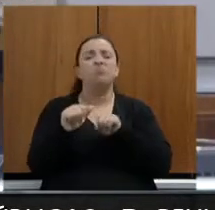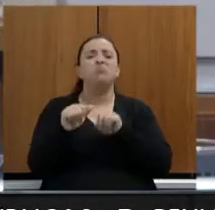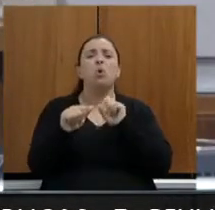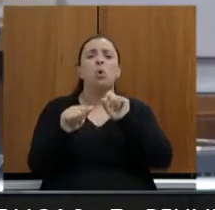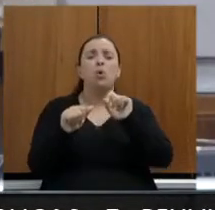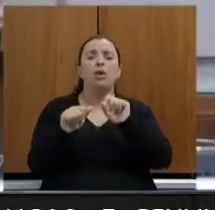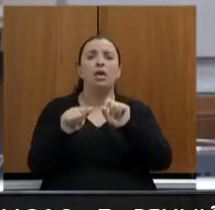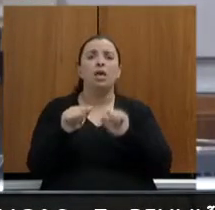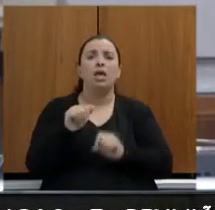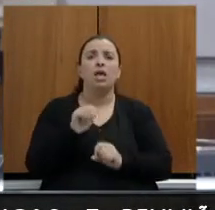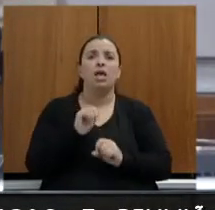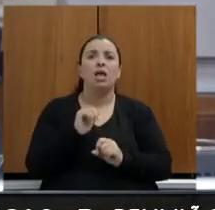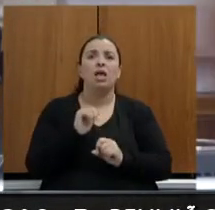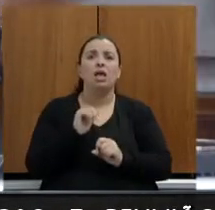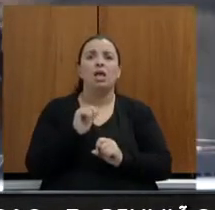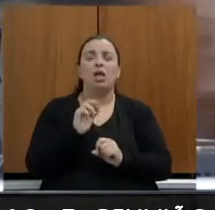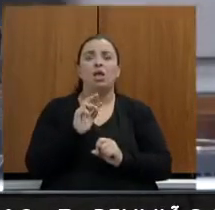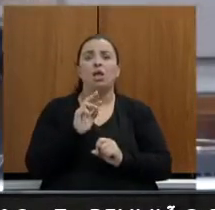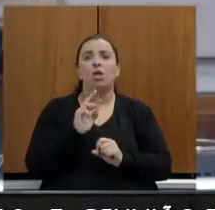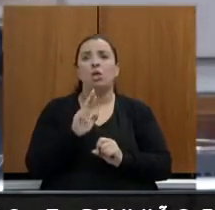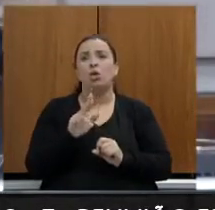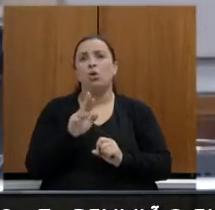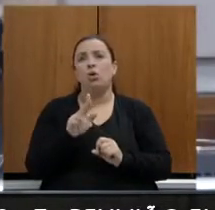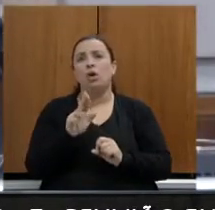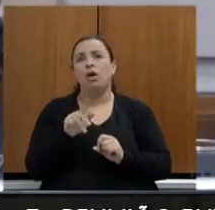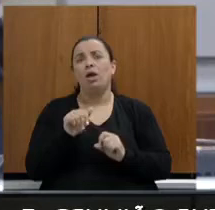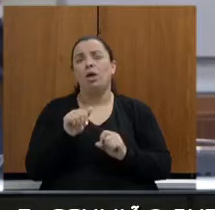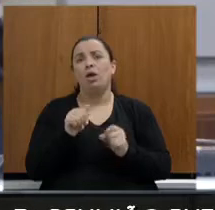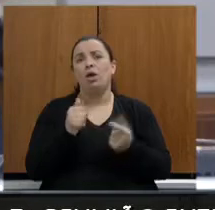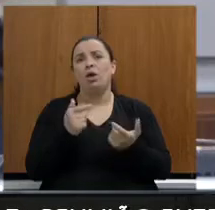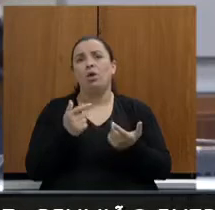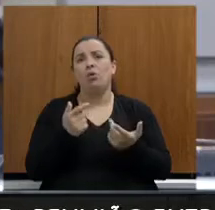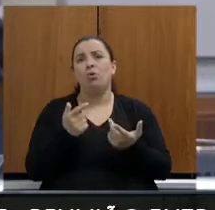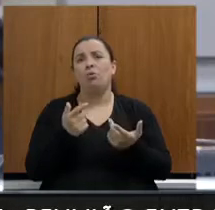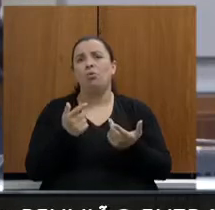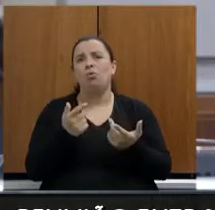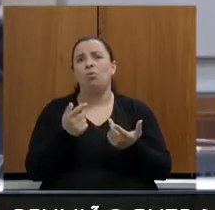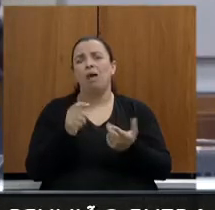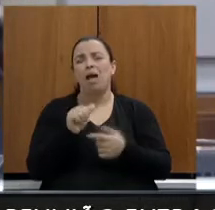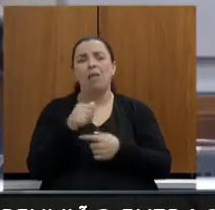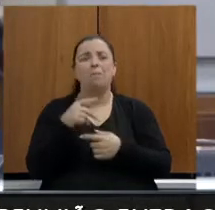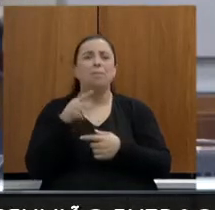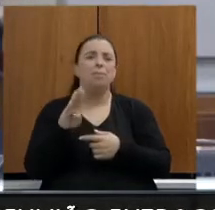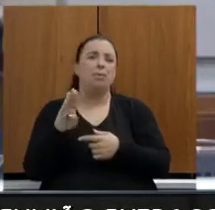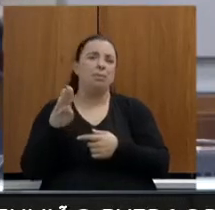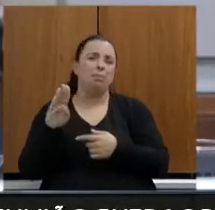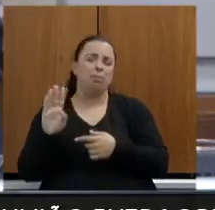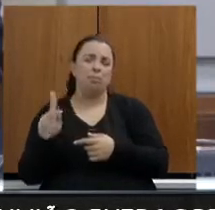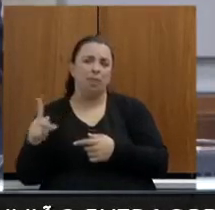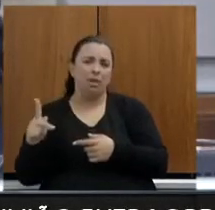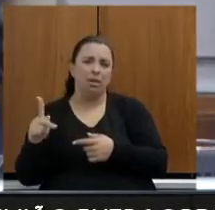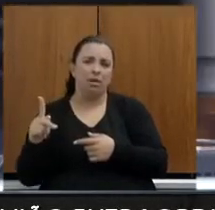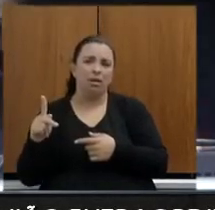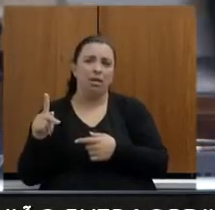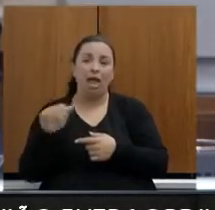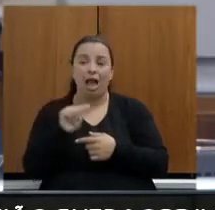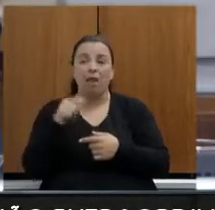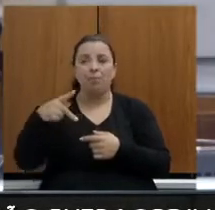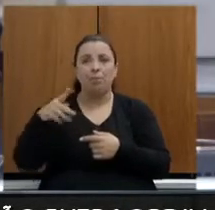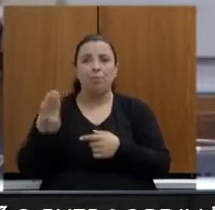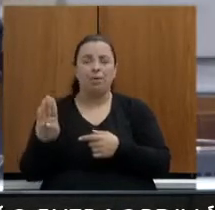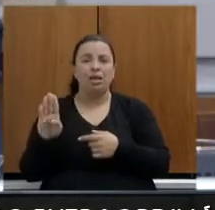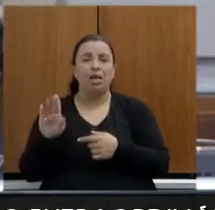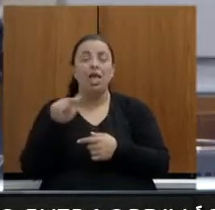Eu não sou especialista em meio ambiente, mas alguma coisa nós tivemos que aprender nesse processo. A área de proteção